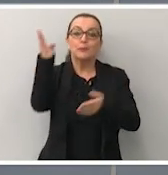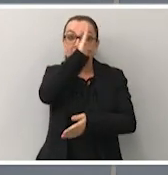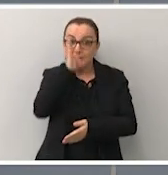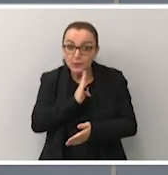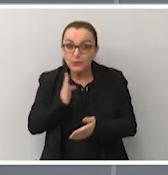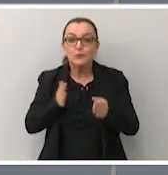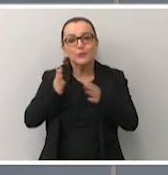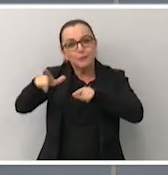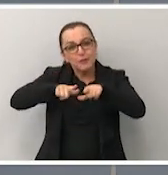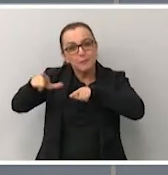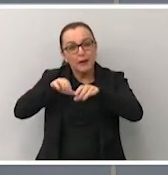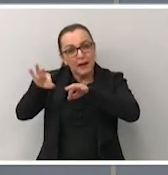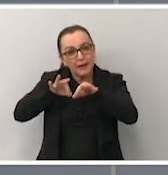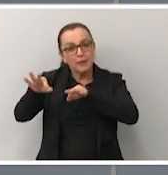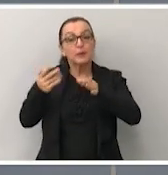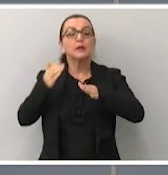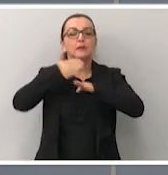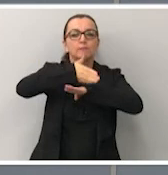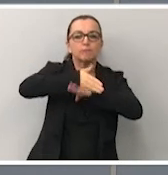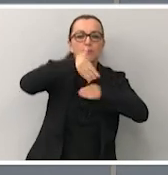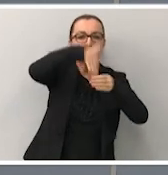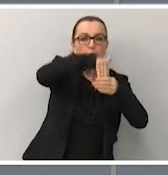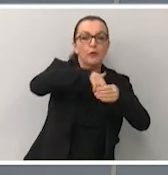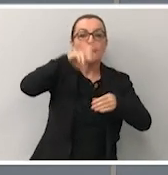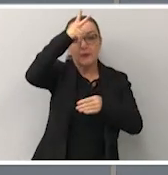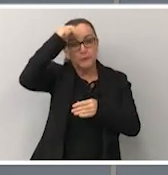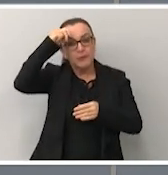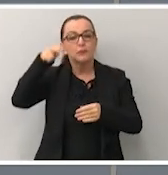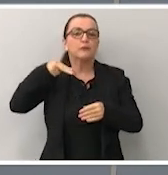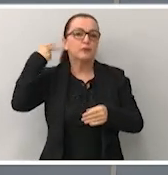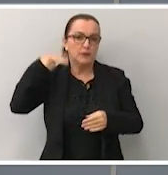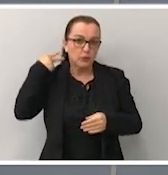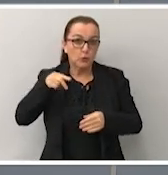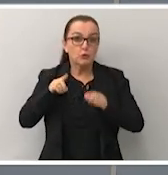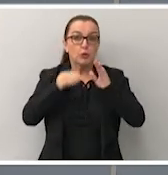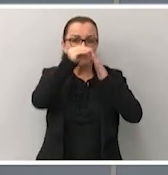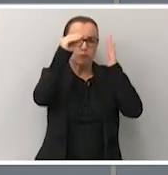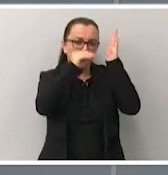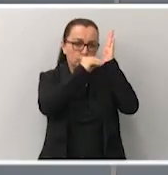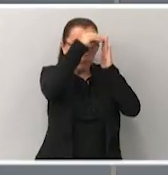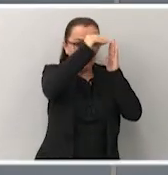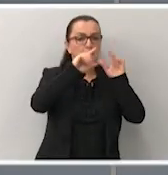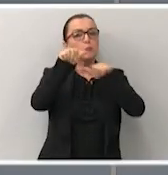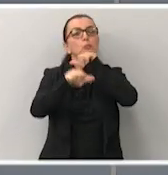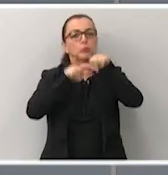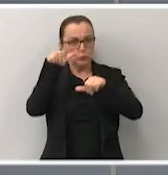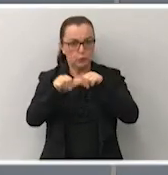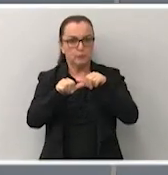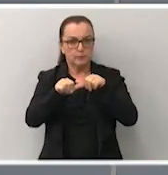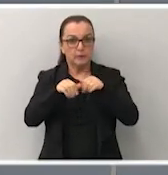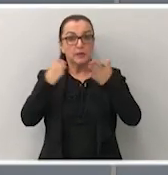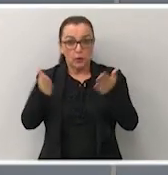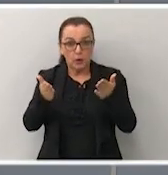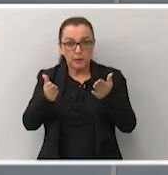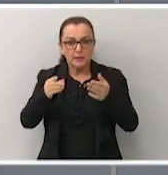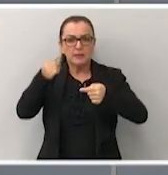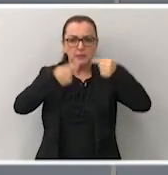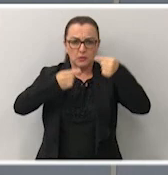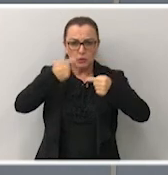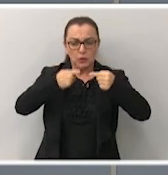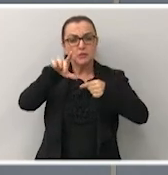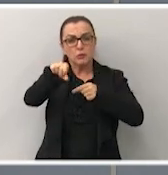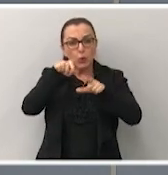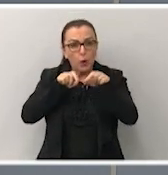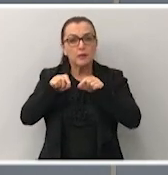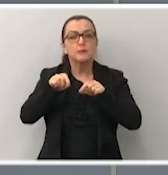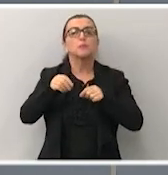ir às urnas e eleger prefeitos e vereadores. As datas e prazos foram alterados, decisões que influenciam a